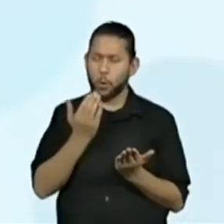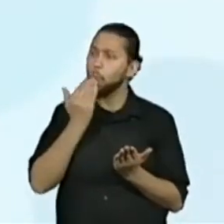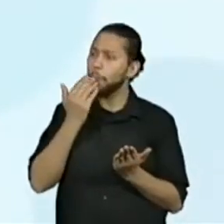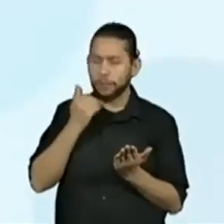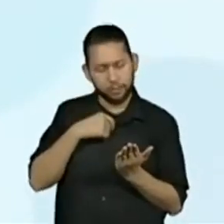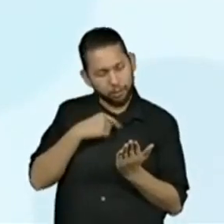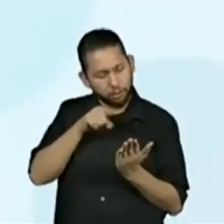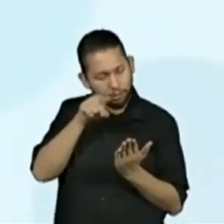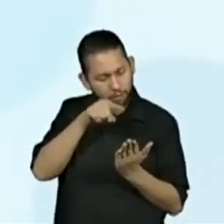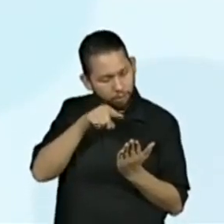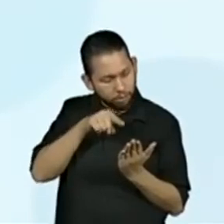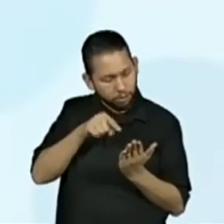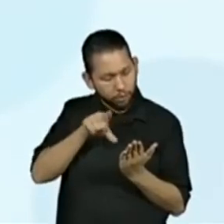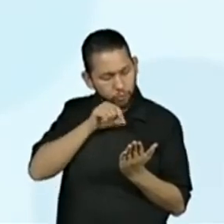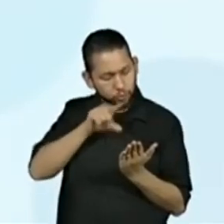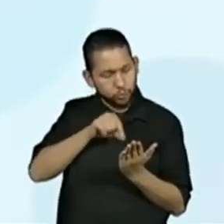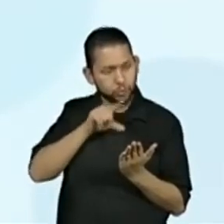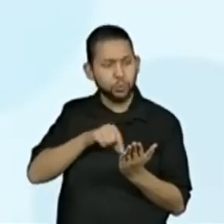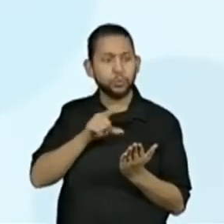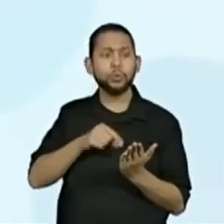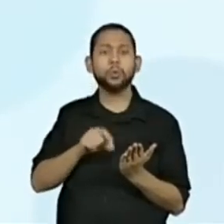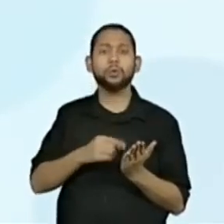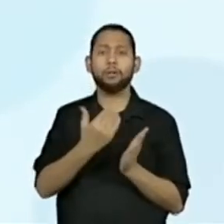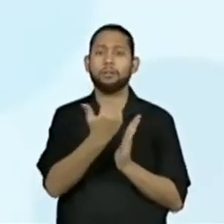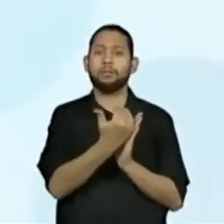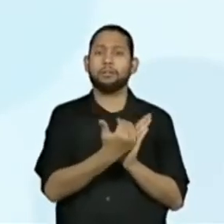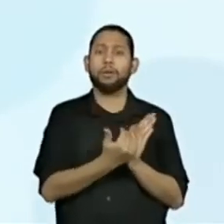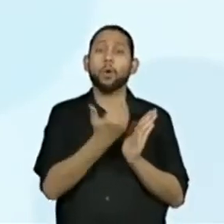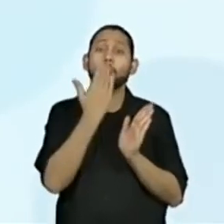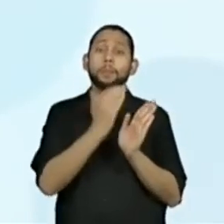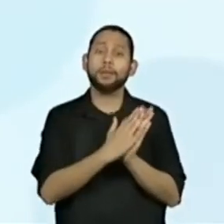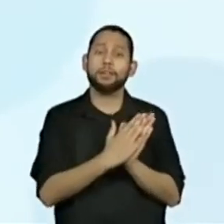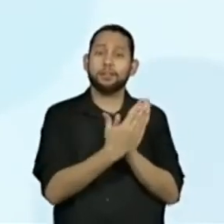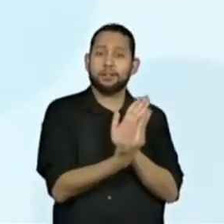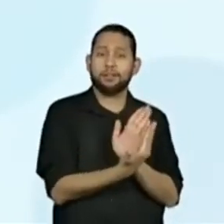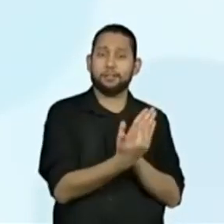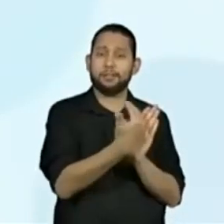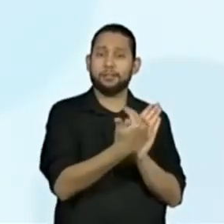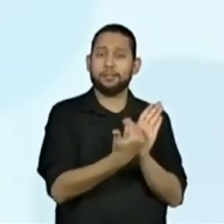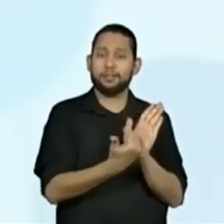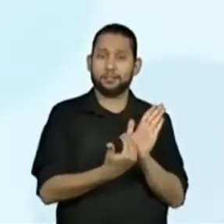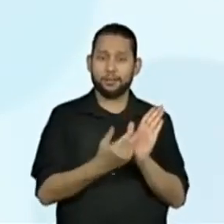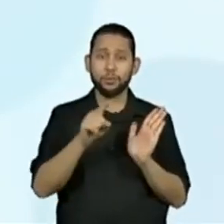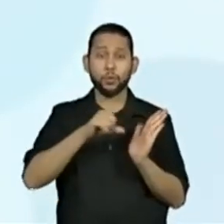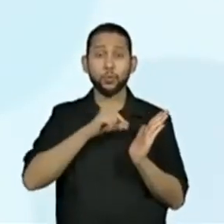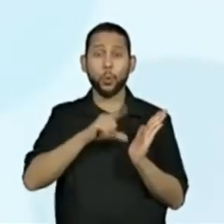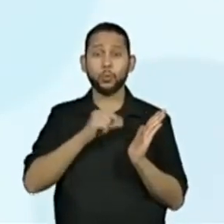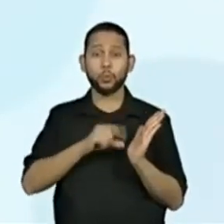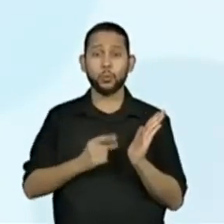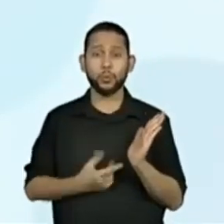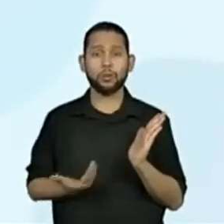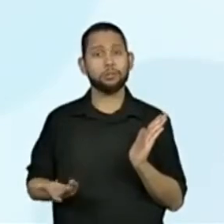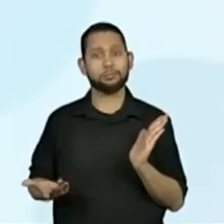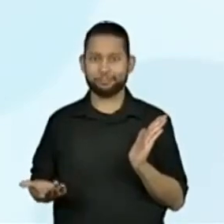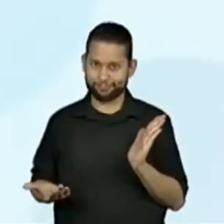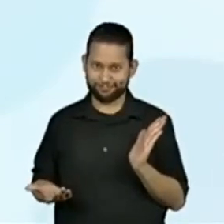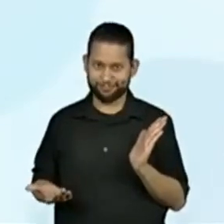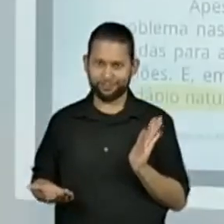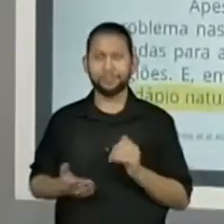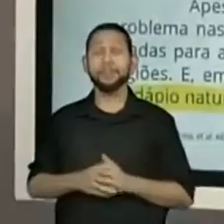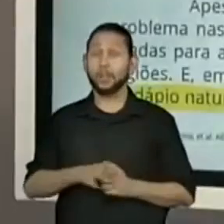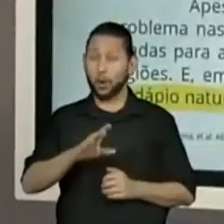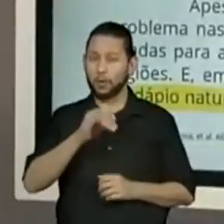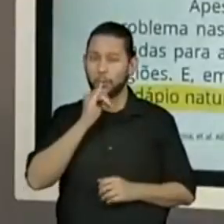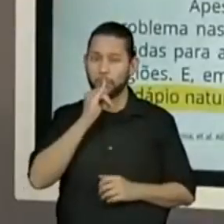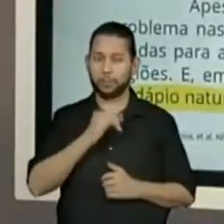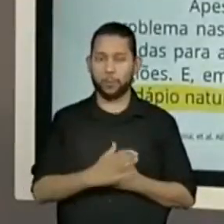Se está falando dos alimentos, das plantas, das borboletas. Quais tipos de plantas